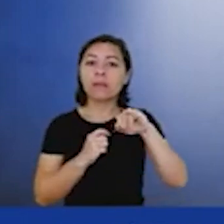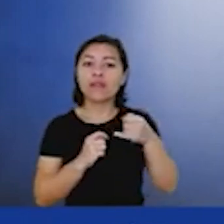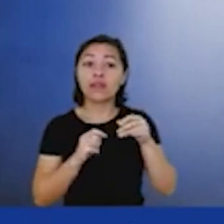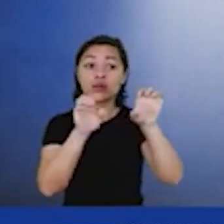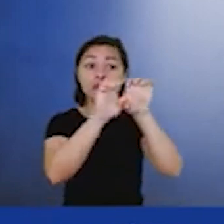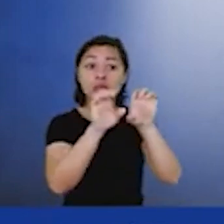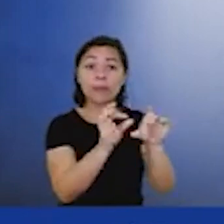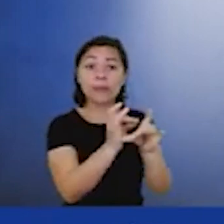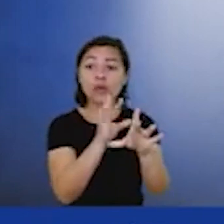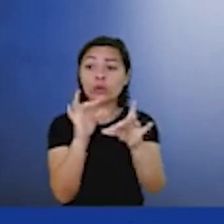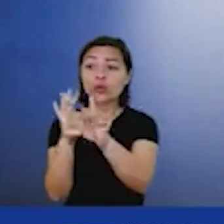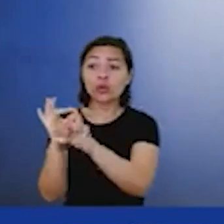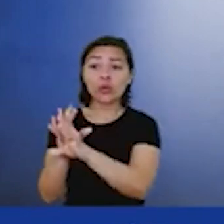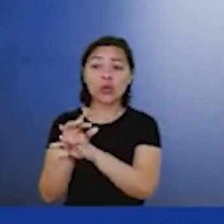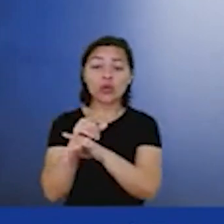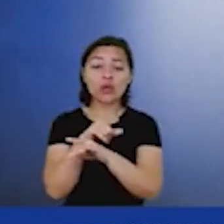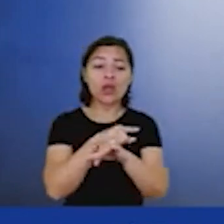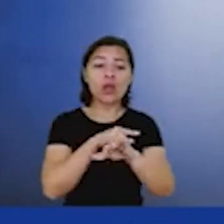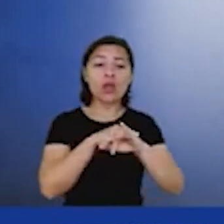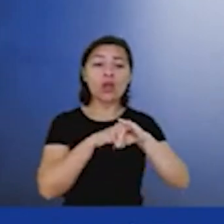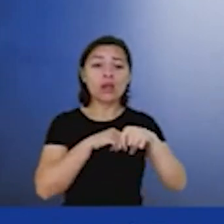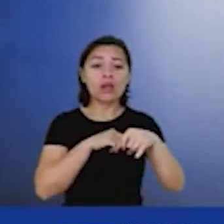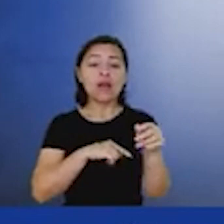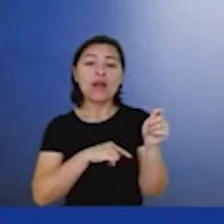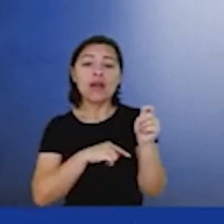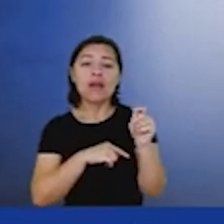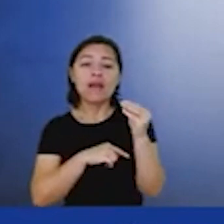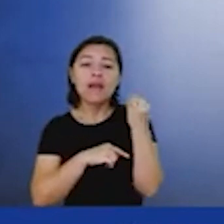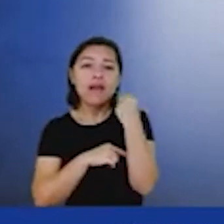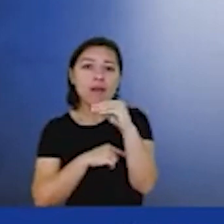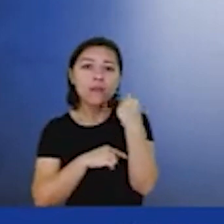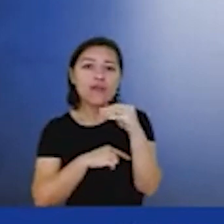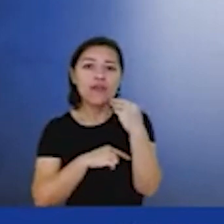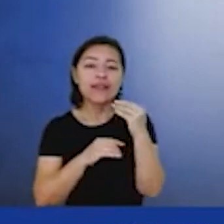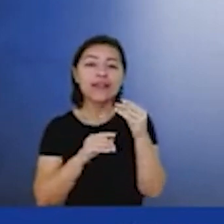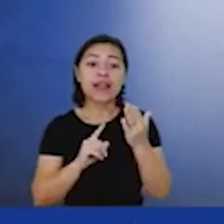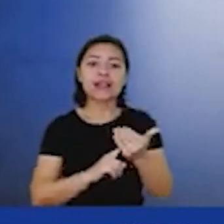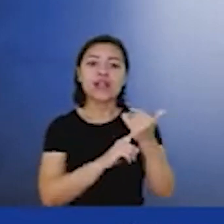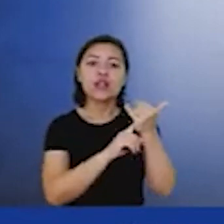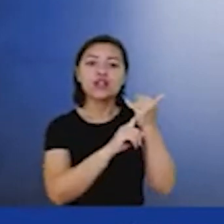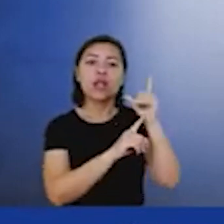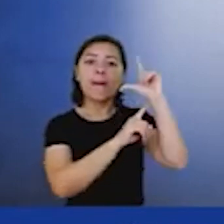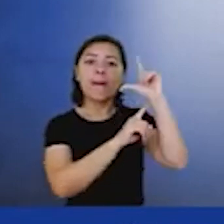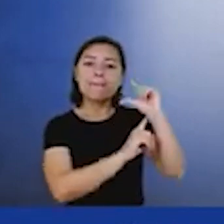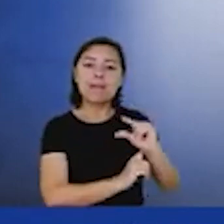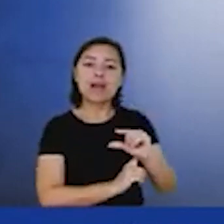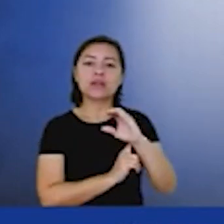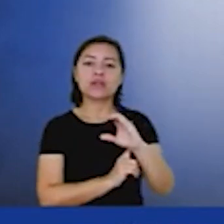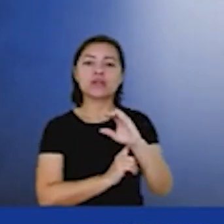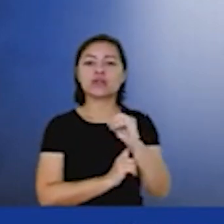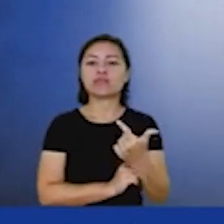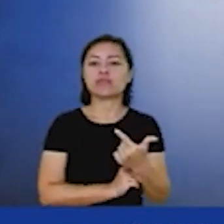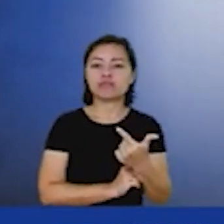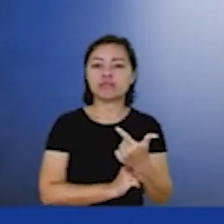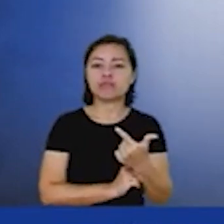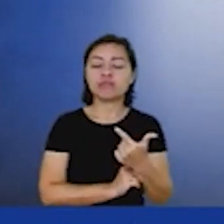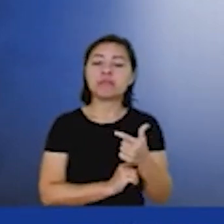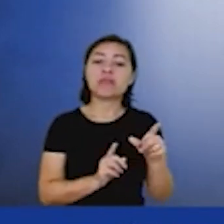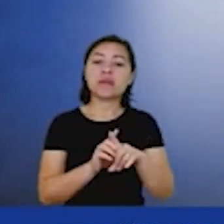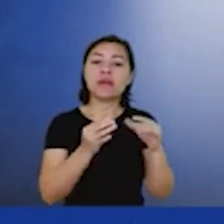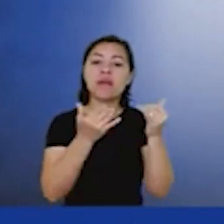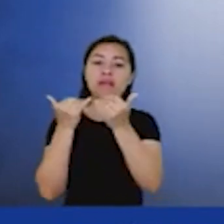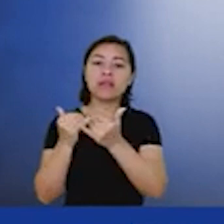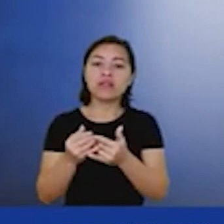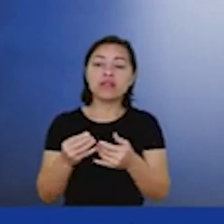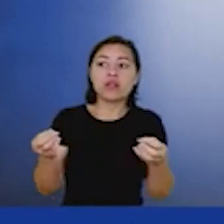novas tecnologias, tecnologias de baixo carbono ou da indústria de energia renovável, a gente costuma